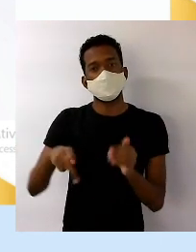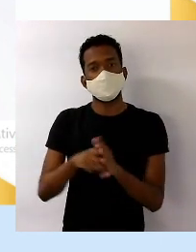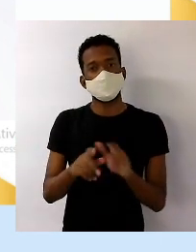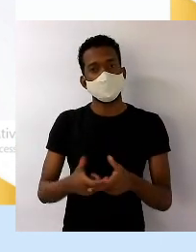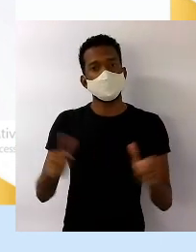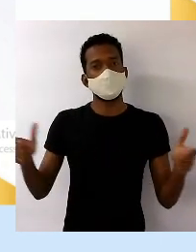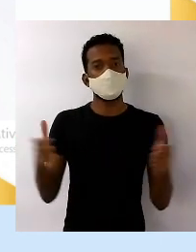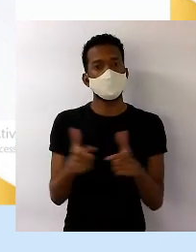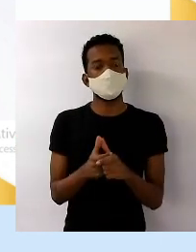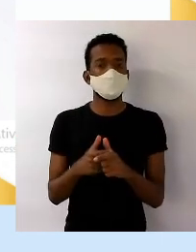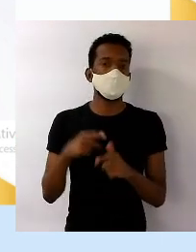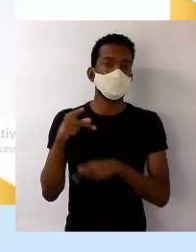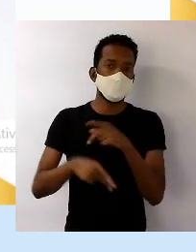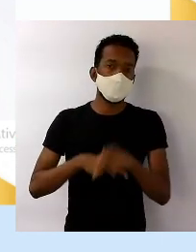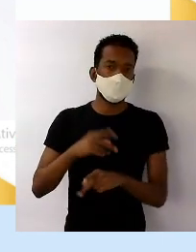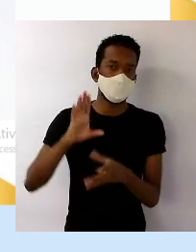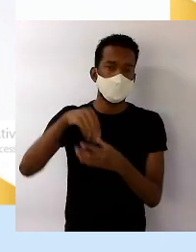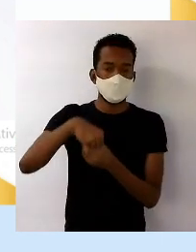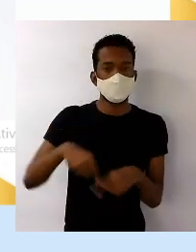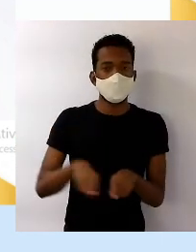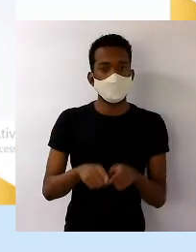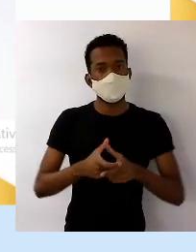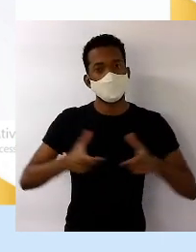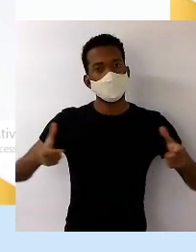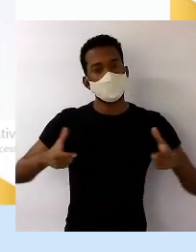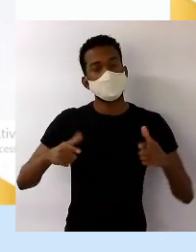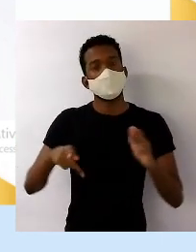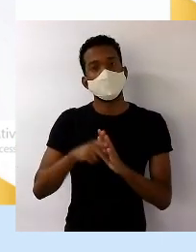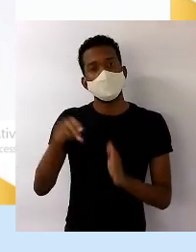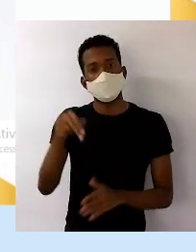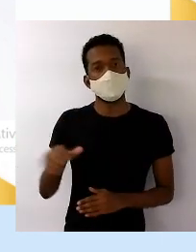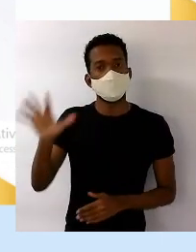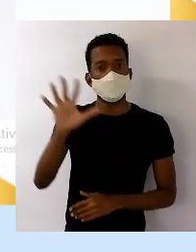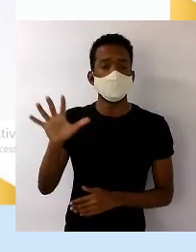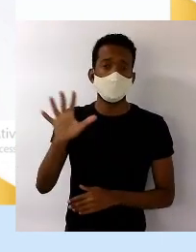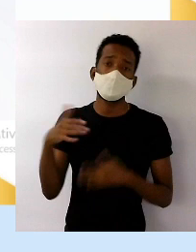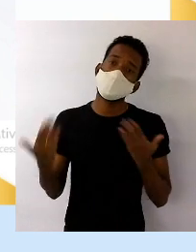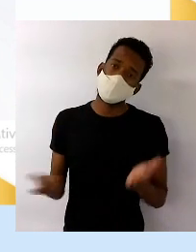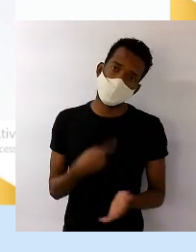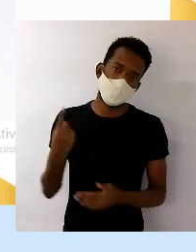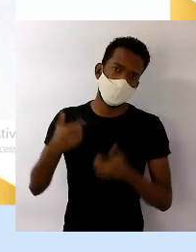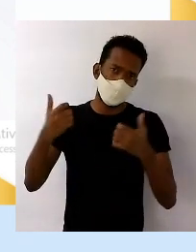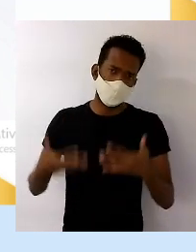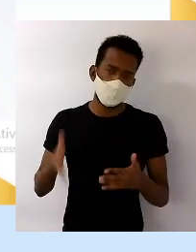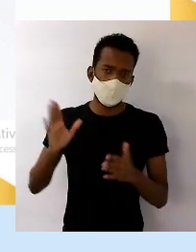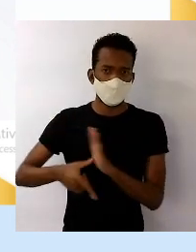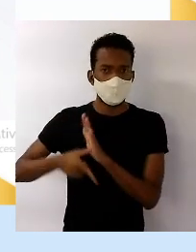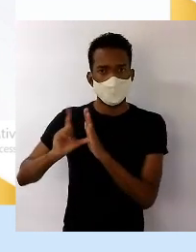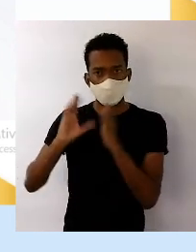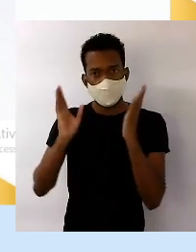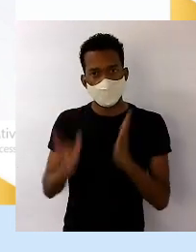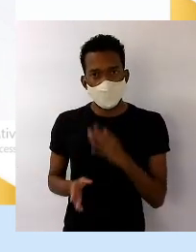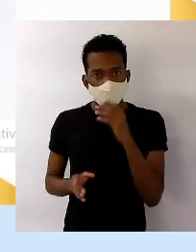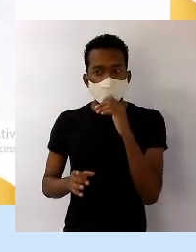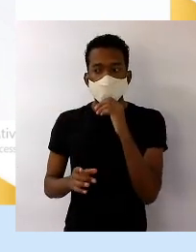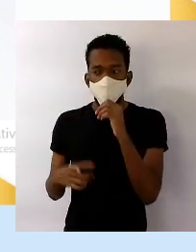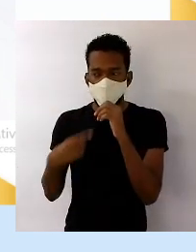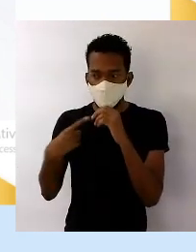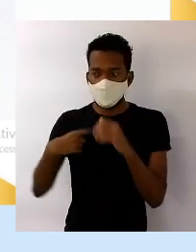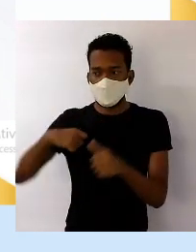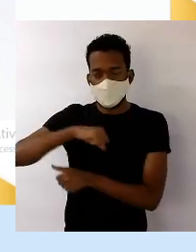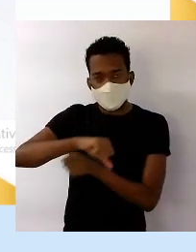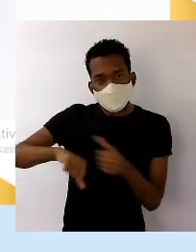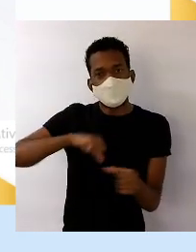relativo ao crescimento demográfico nacional. Isso tem muito a ver com o que eu falei no slide anterior, que ele foi mudando, a